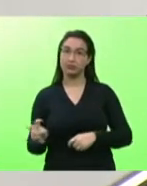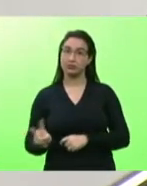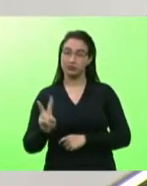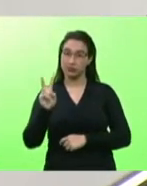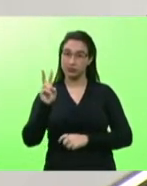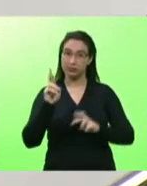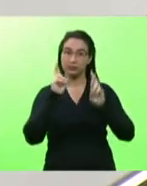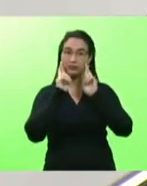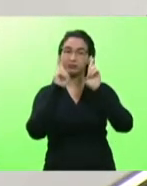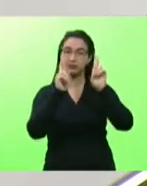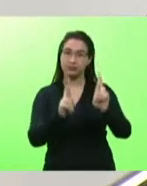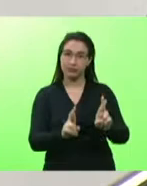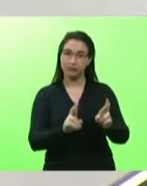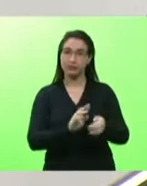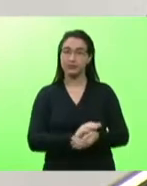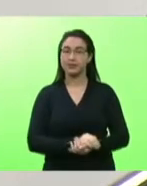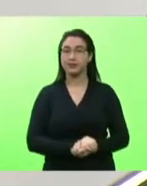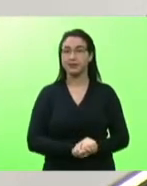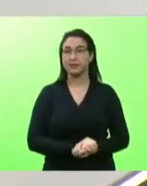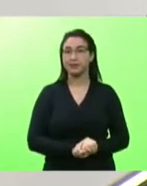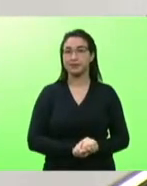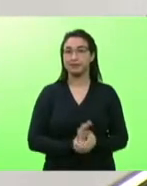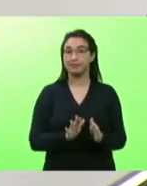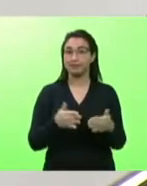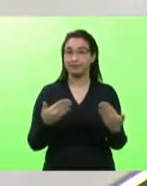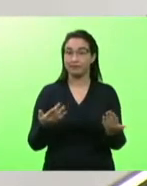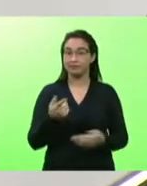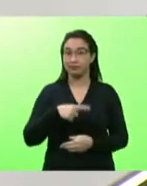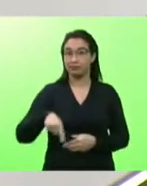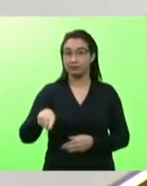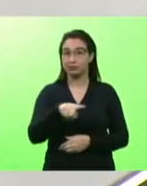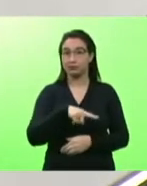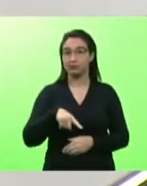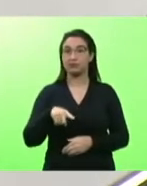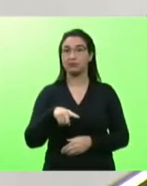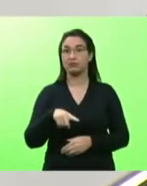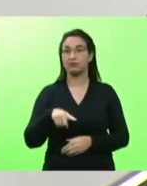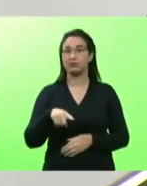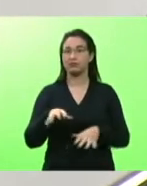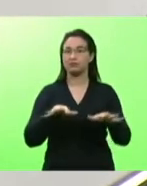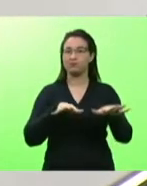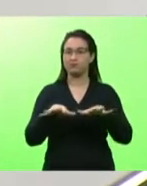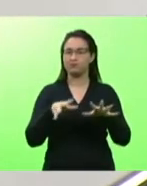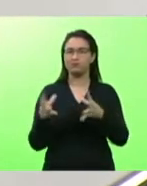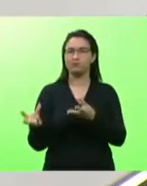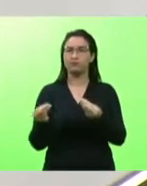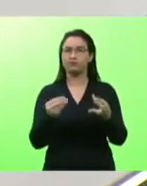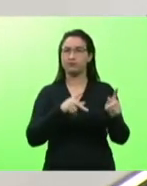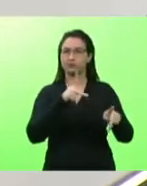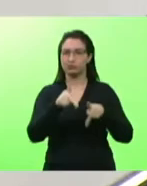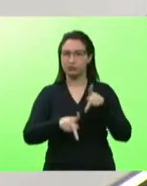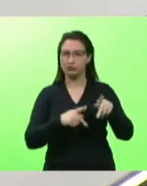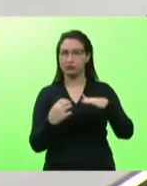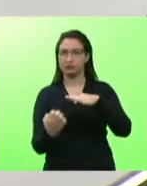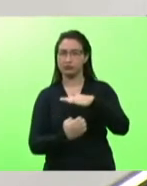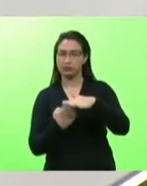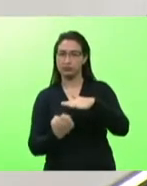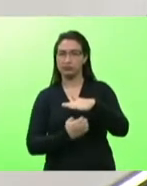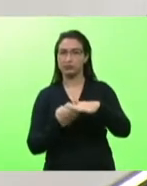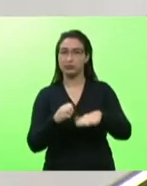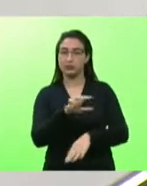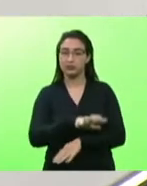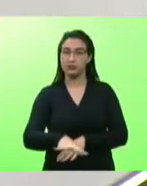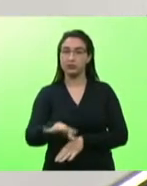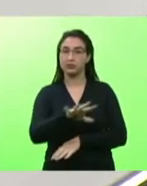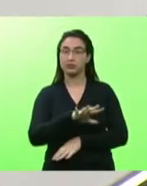respeitada. Portanto, o nosso mandato se junta a uma série de movimentos populares e empresariais do Vale Itajaí que